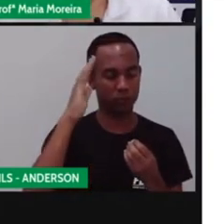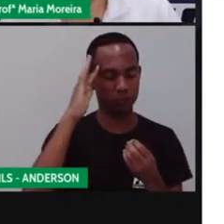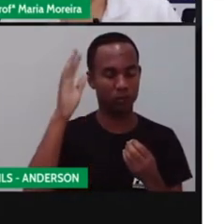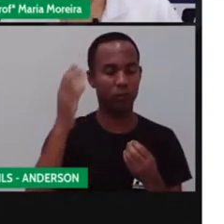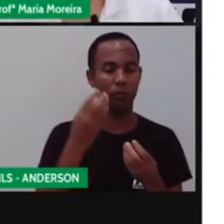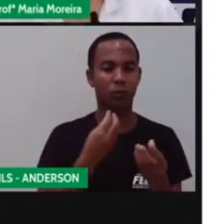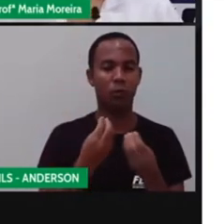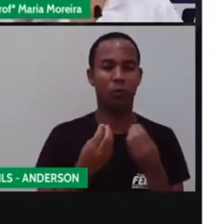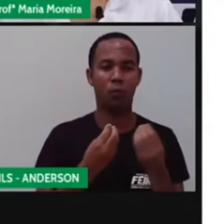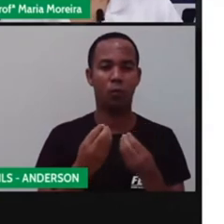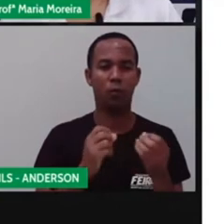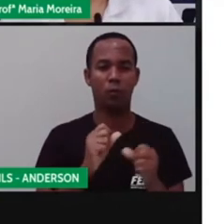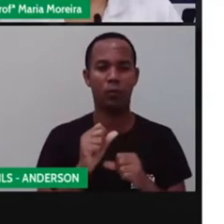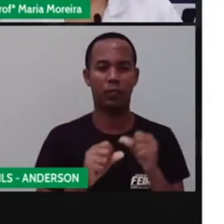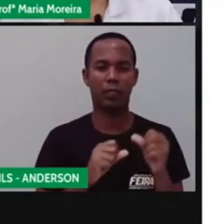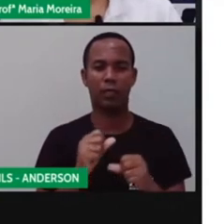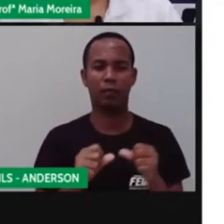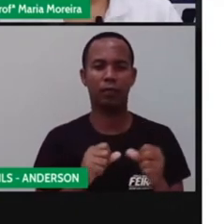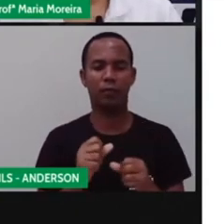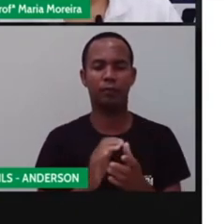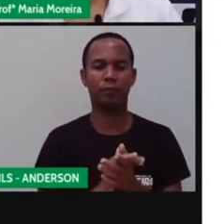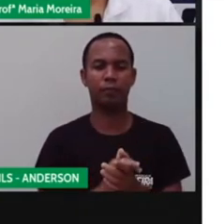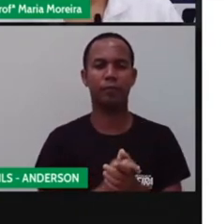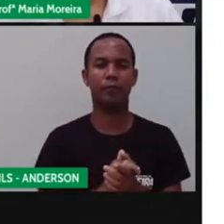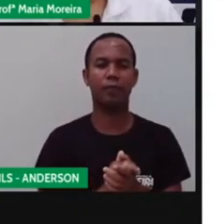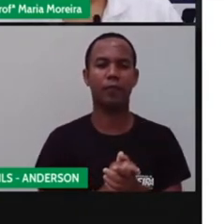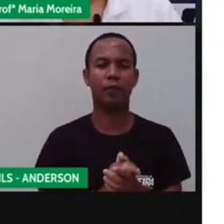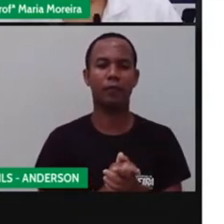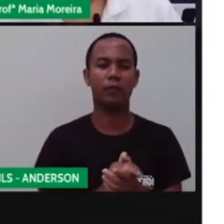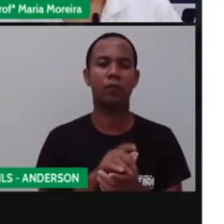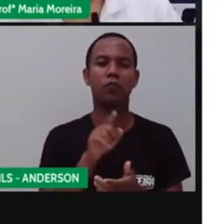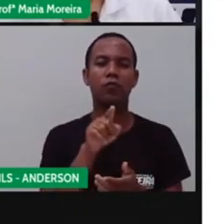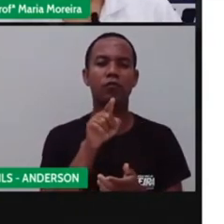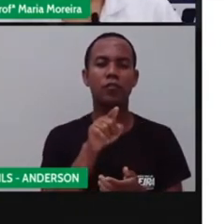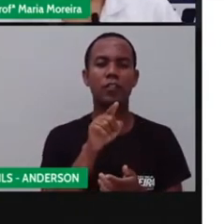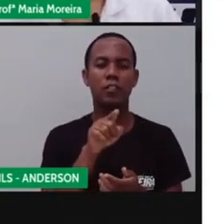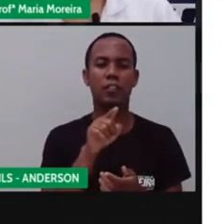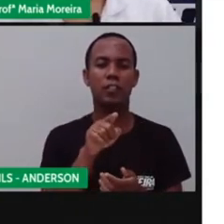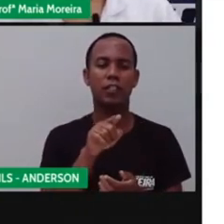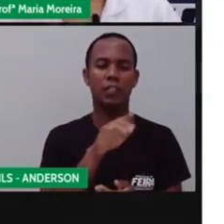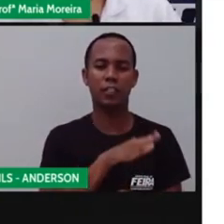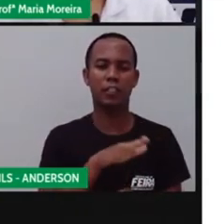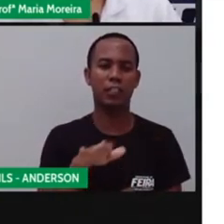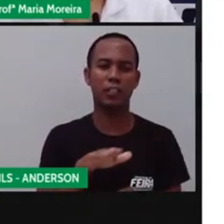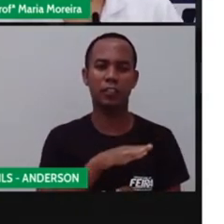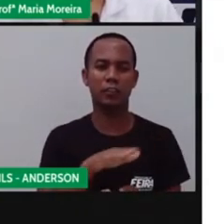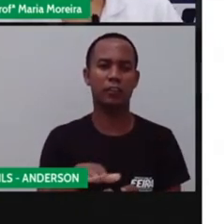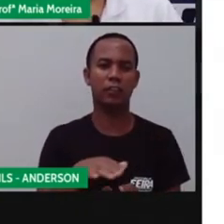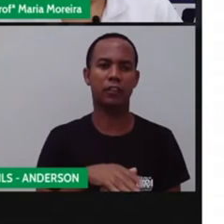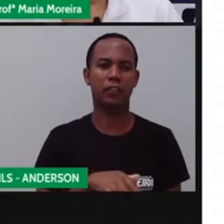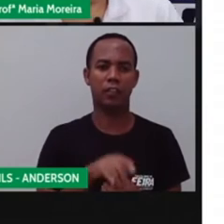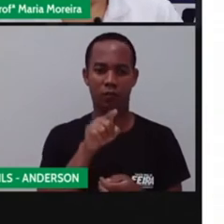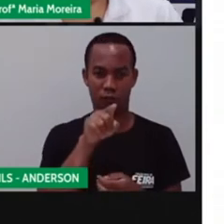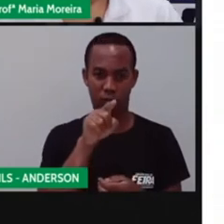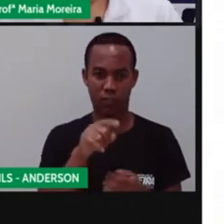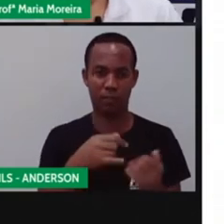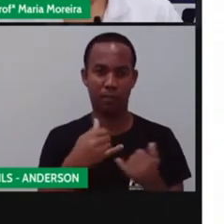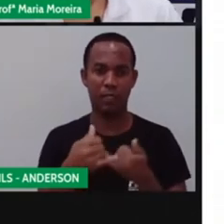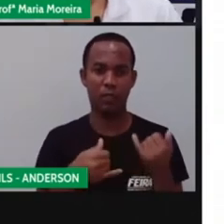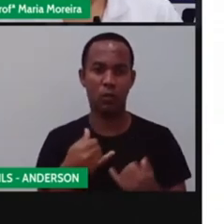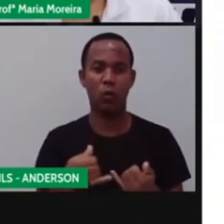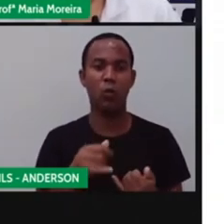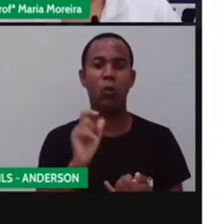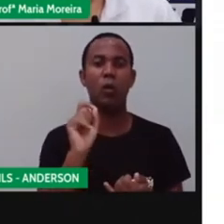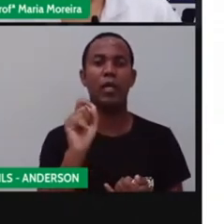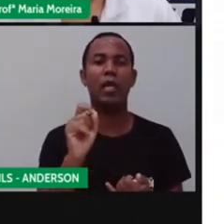e questionem os responsáveis. E aí, quando você era criança, você brincou com o quê?